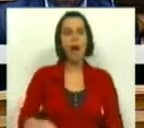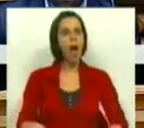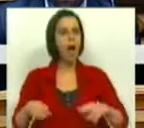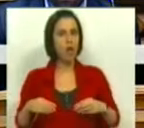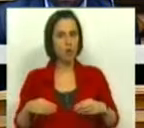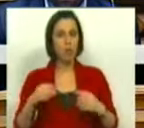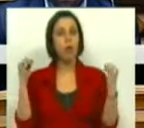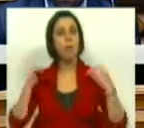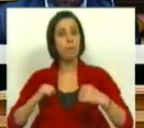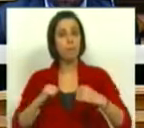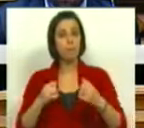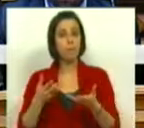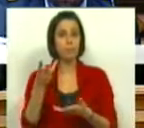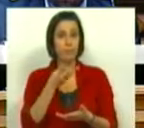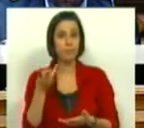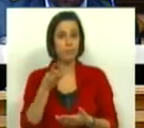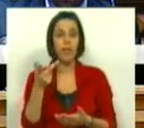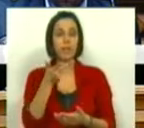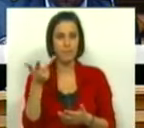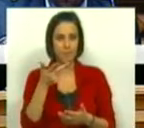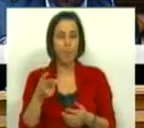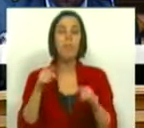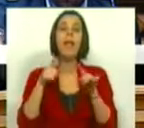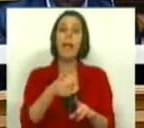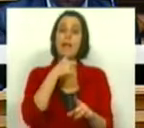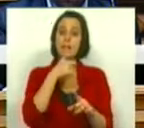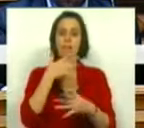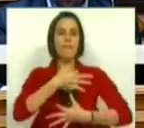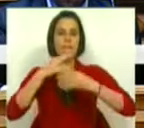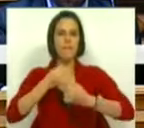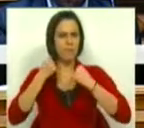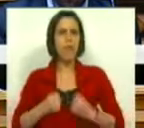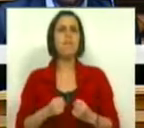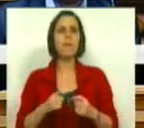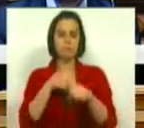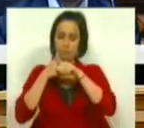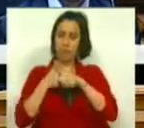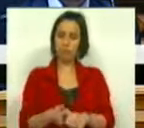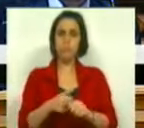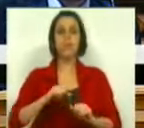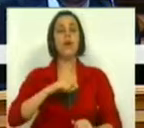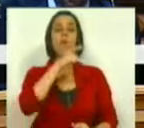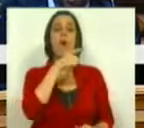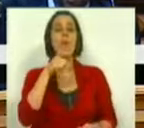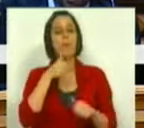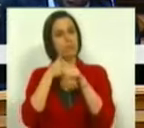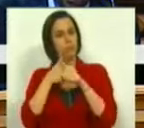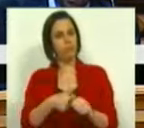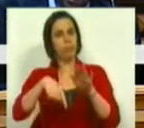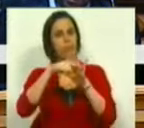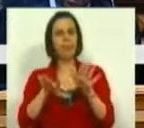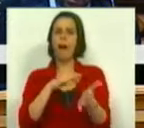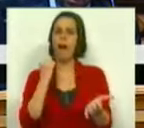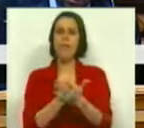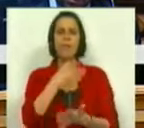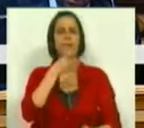assumiu no Memorando de Entendimento. Esta determinação e esta firmeza no cumprimento dos nossos compromissos, sempre